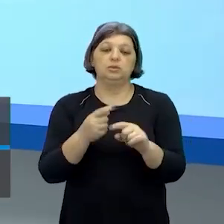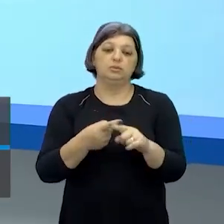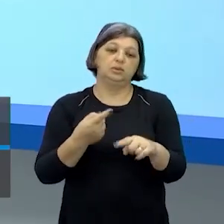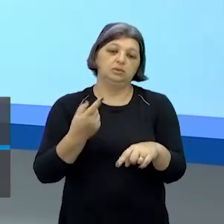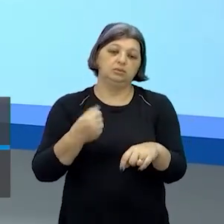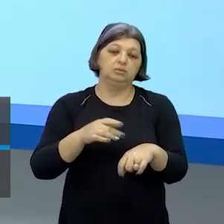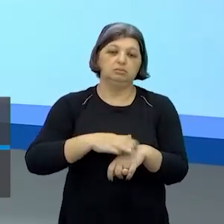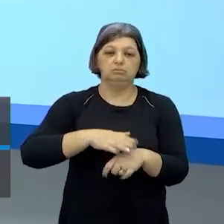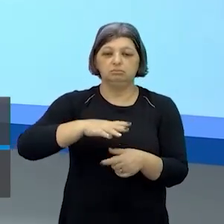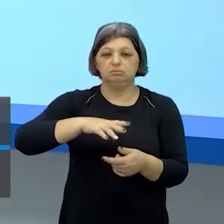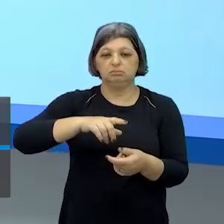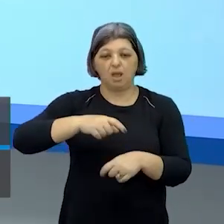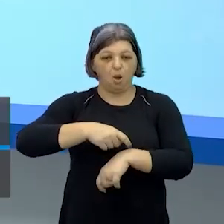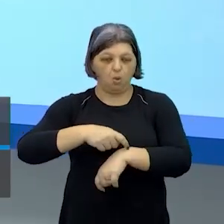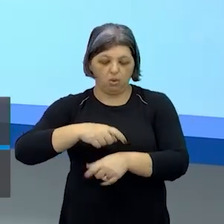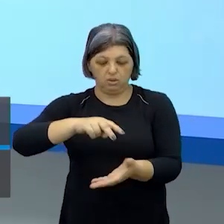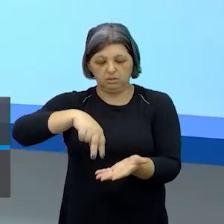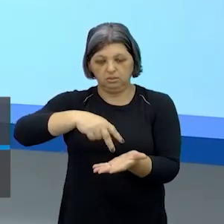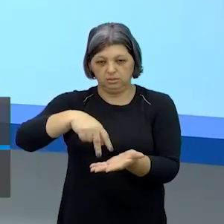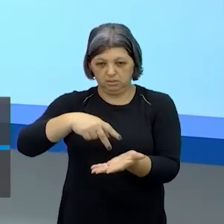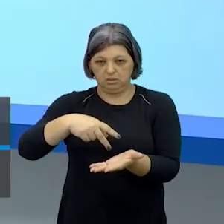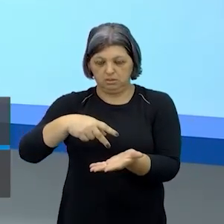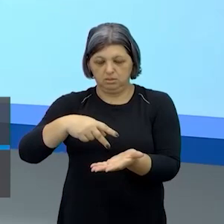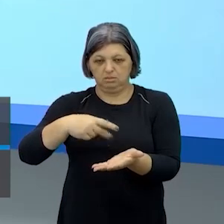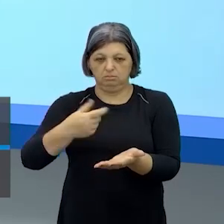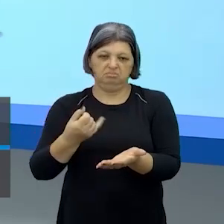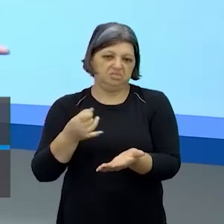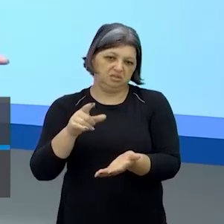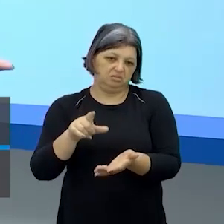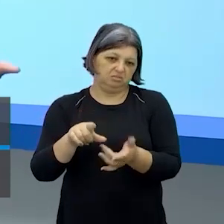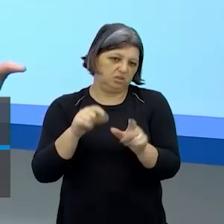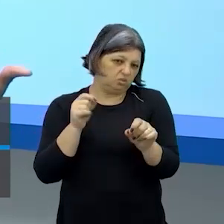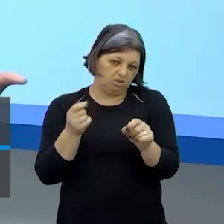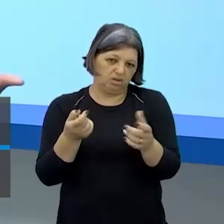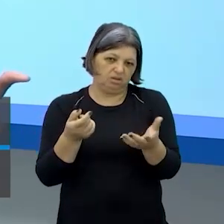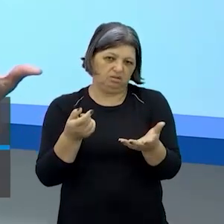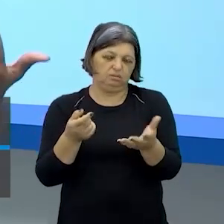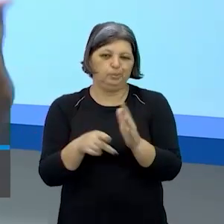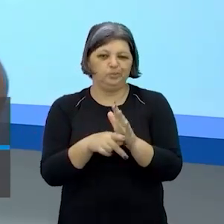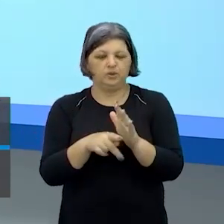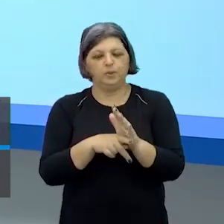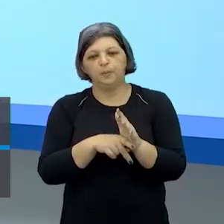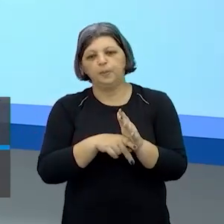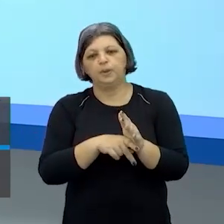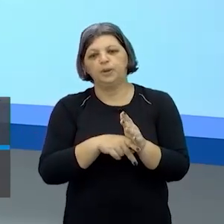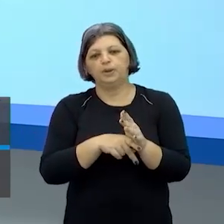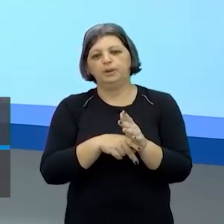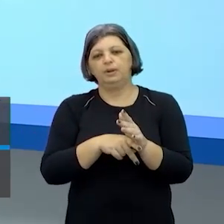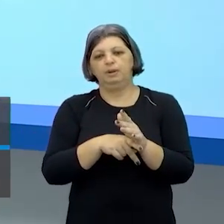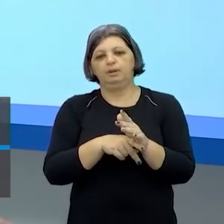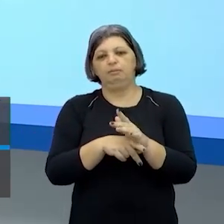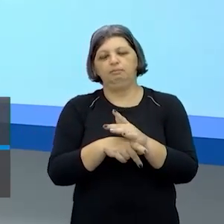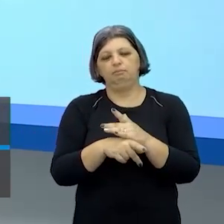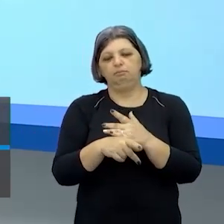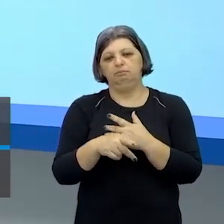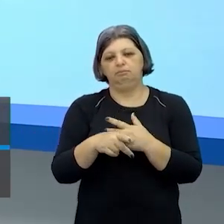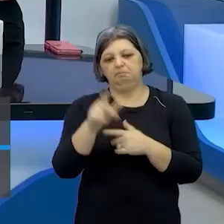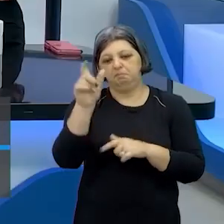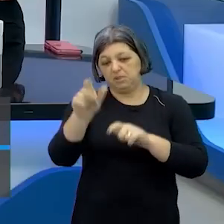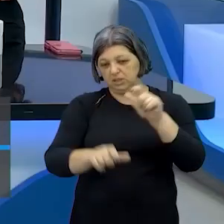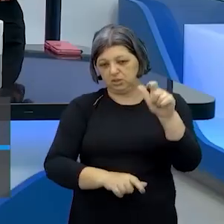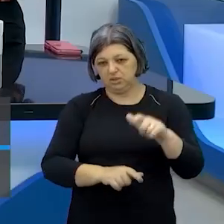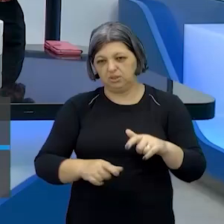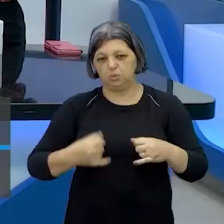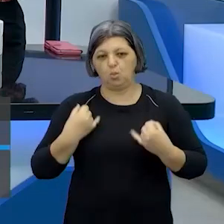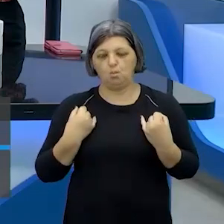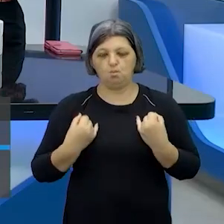na hora da dança é se você vai escolher um personagem esguio até a forma de dançar é diferente mas ó como